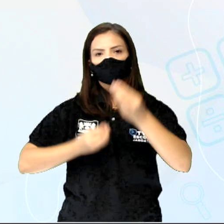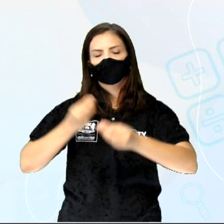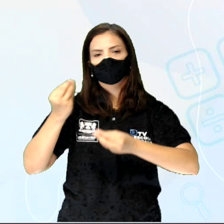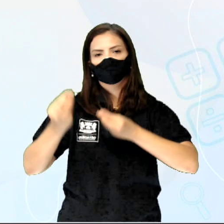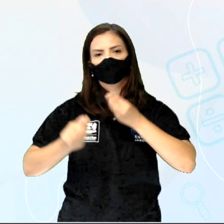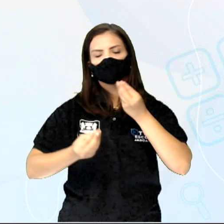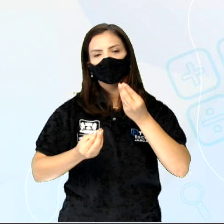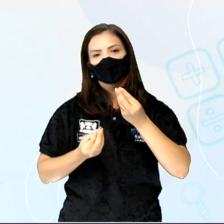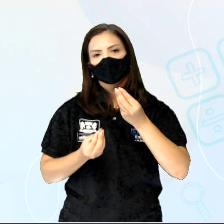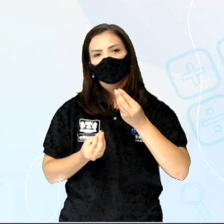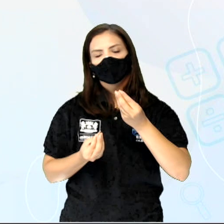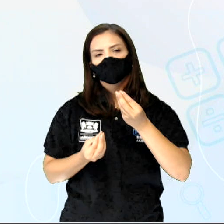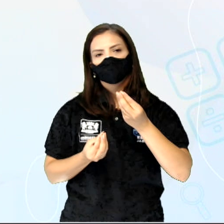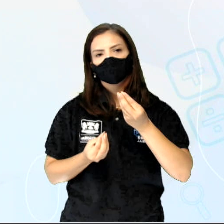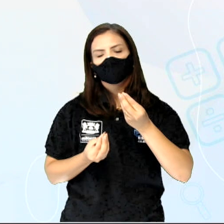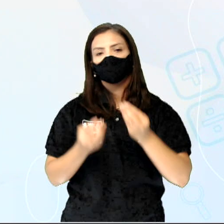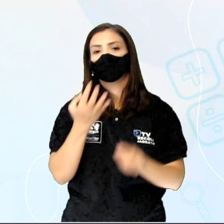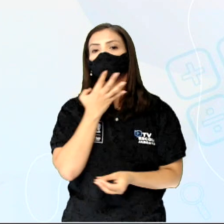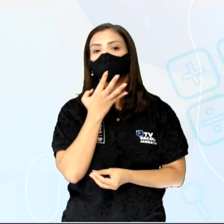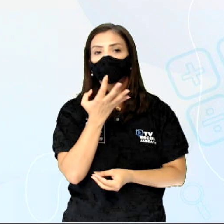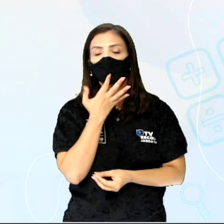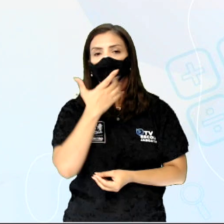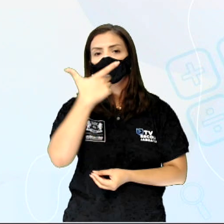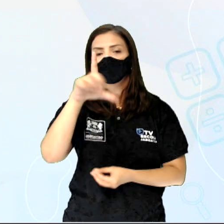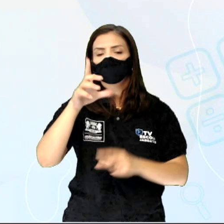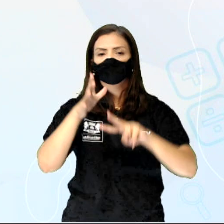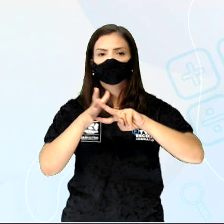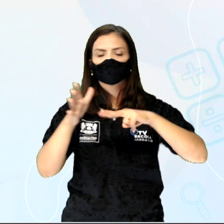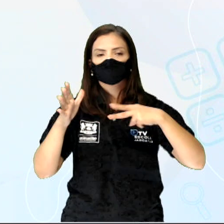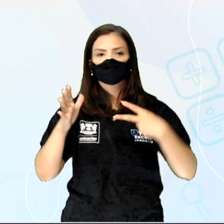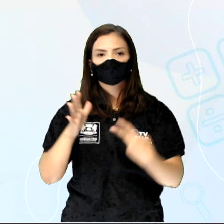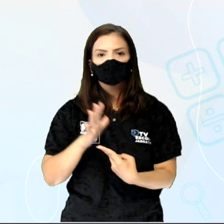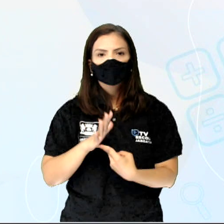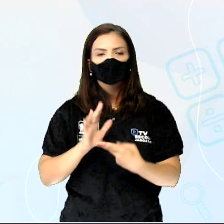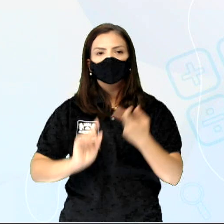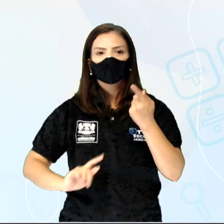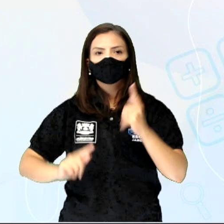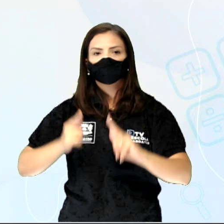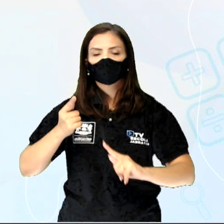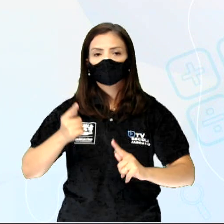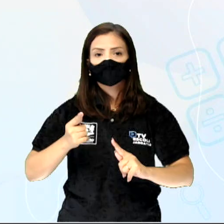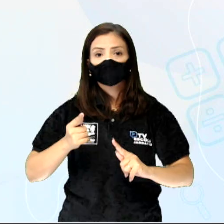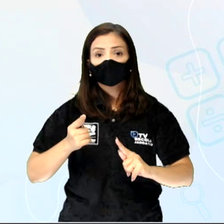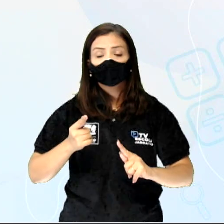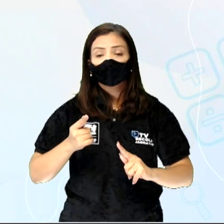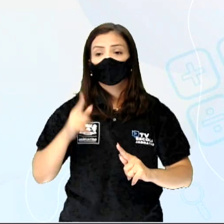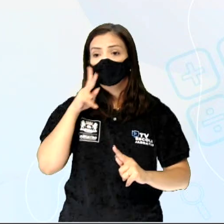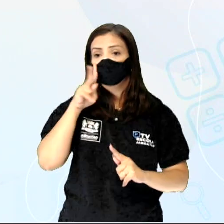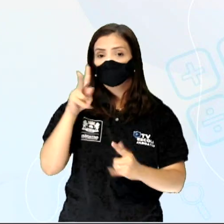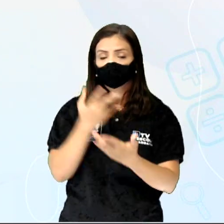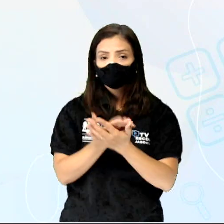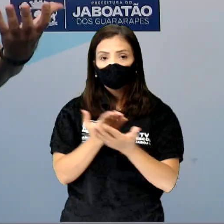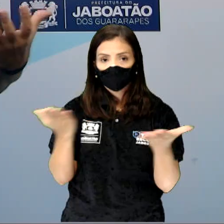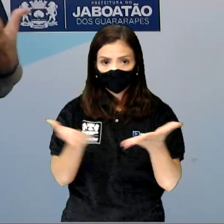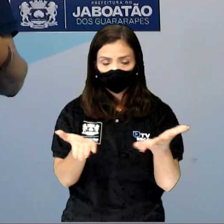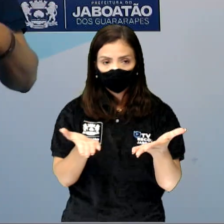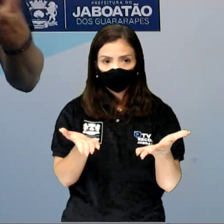conhece outros significados para esses gestos que vocês viram aqui? Então,